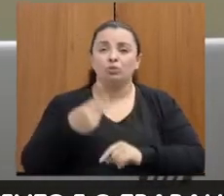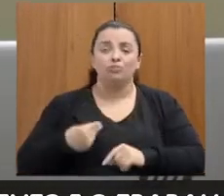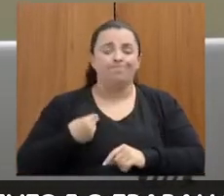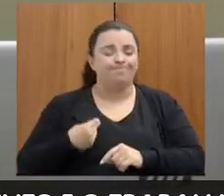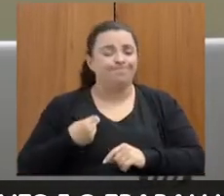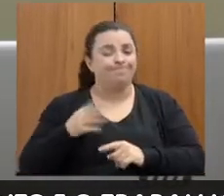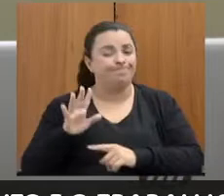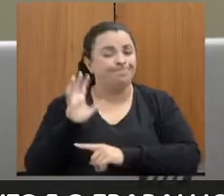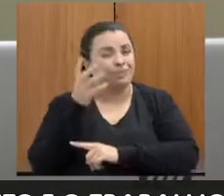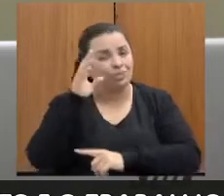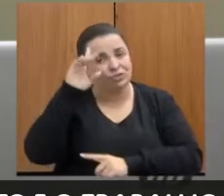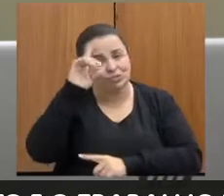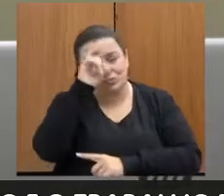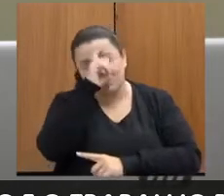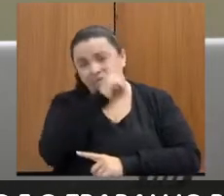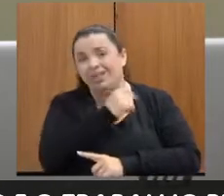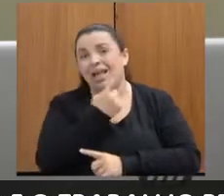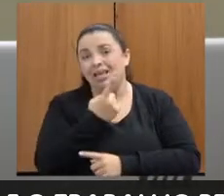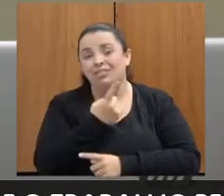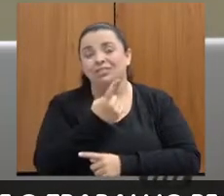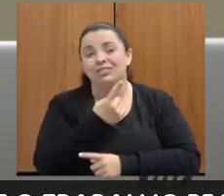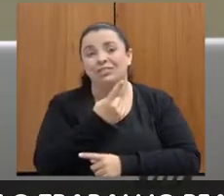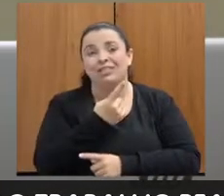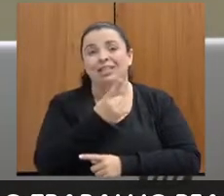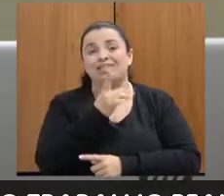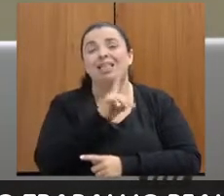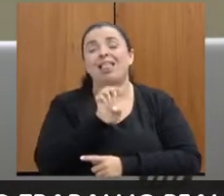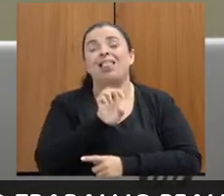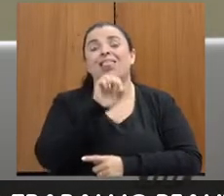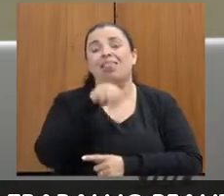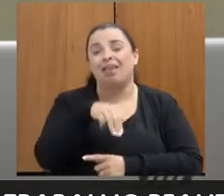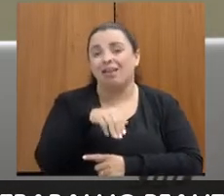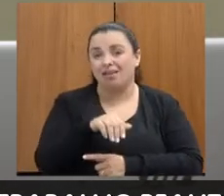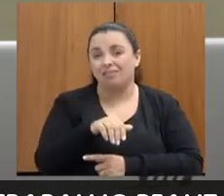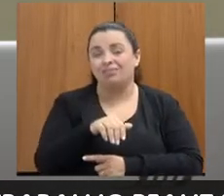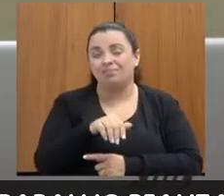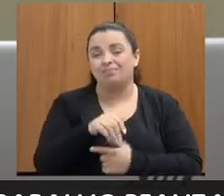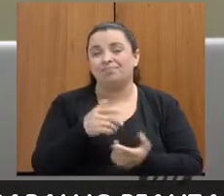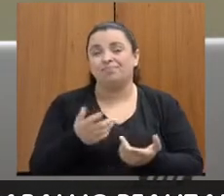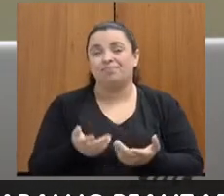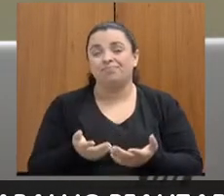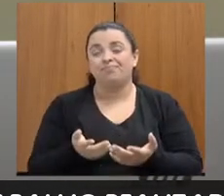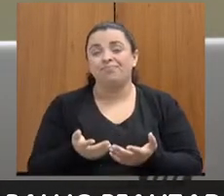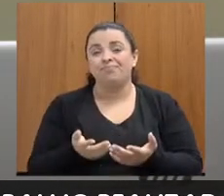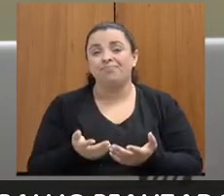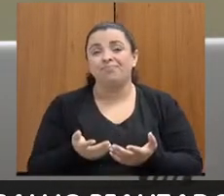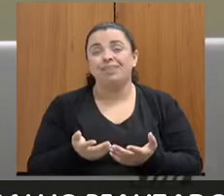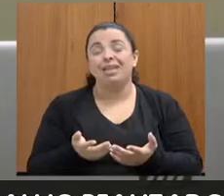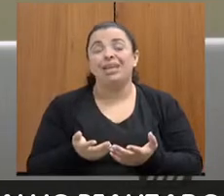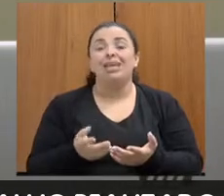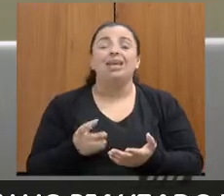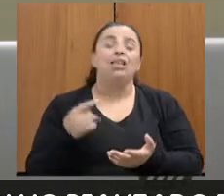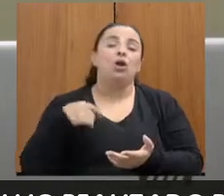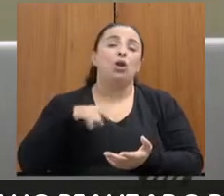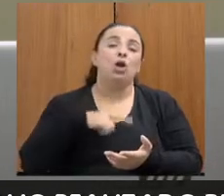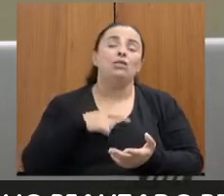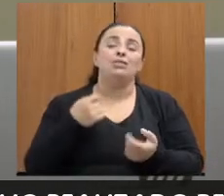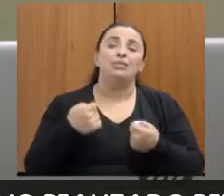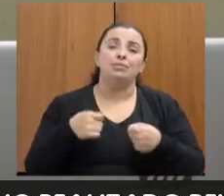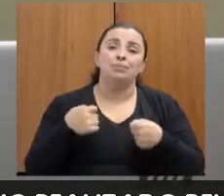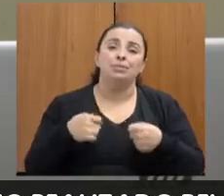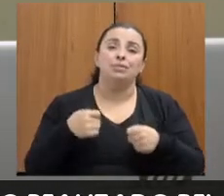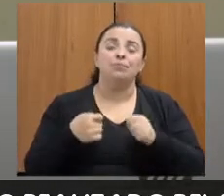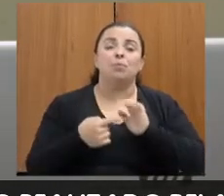encontram nas diversas leãs do Estado. Temos aqui para questionar e para apresentar